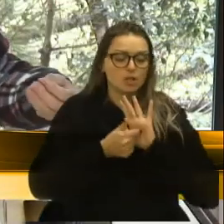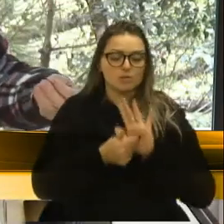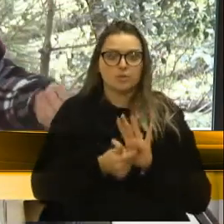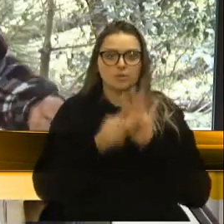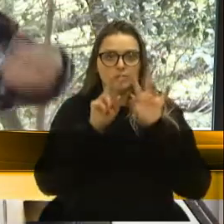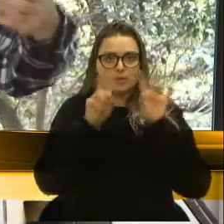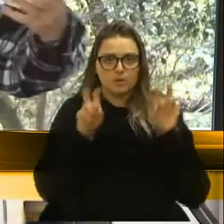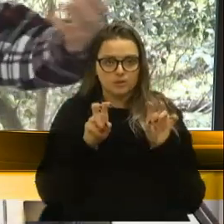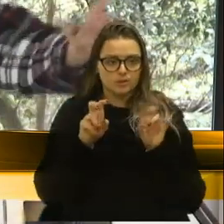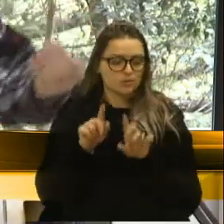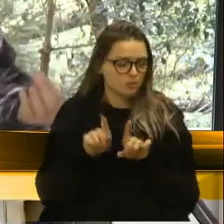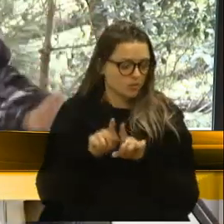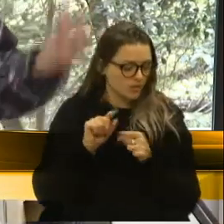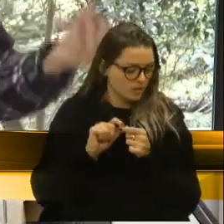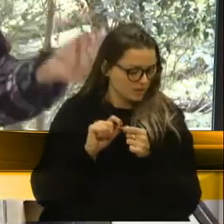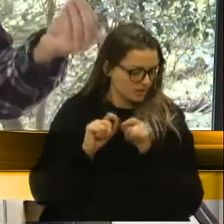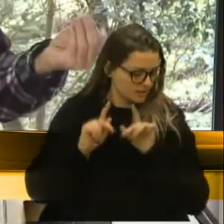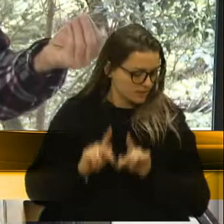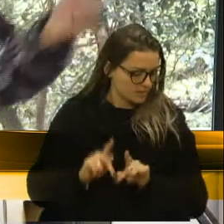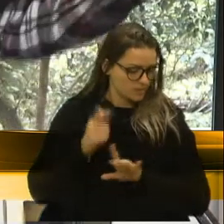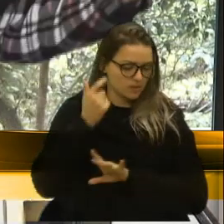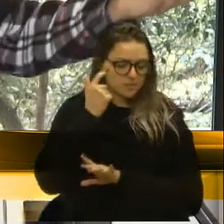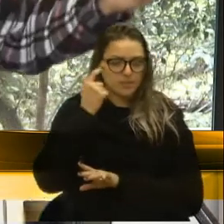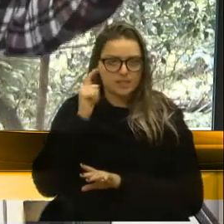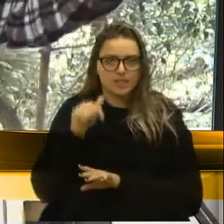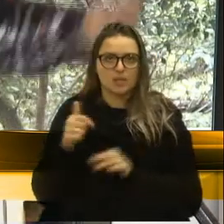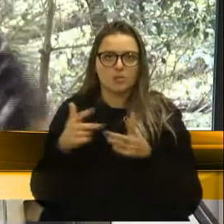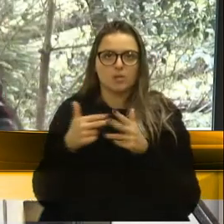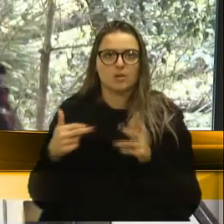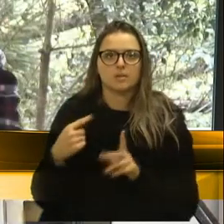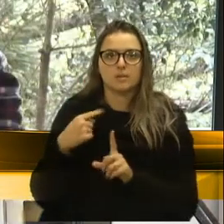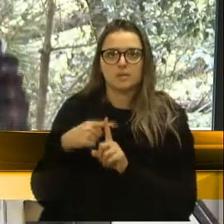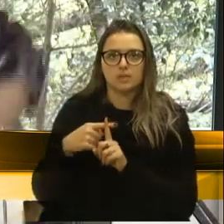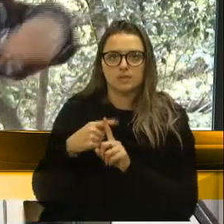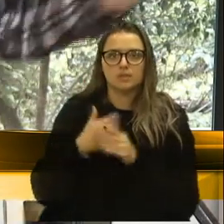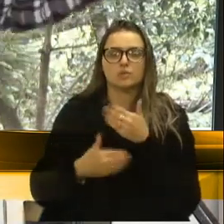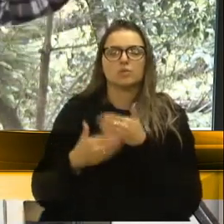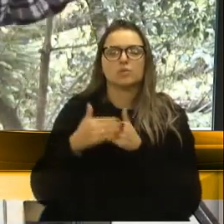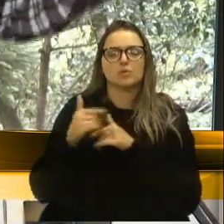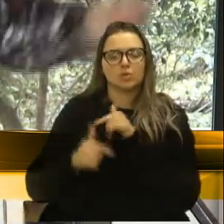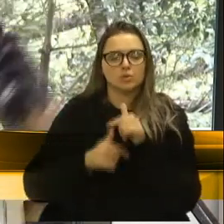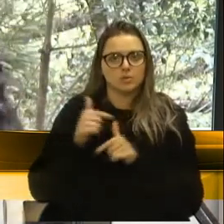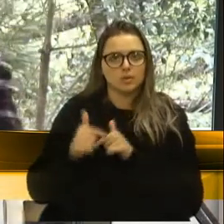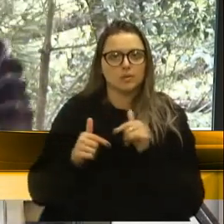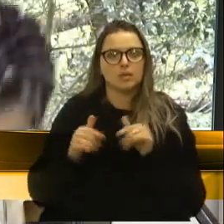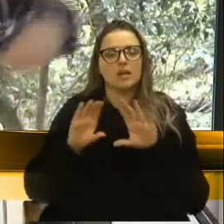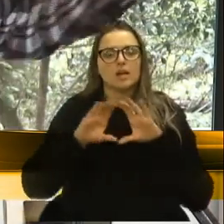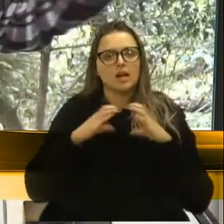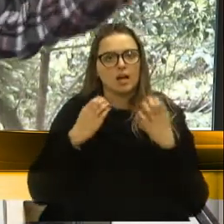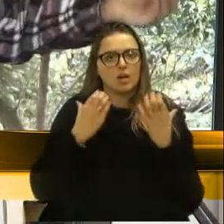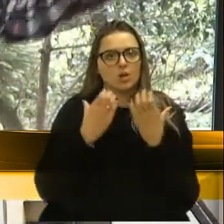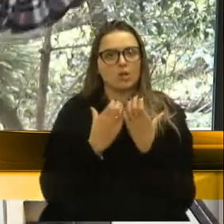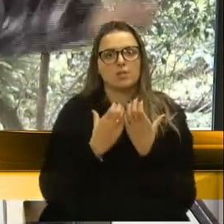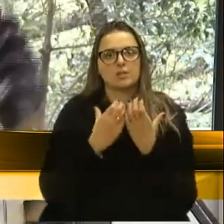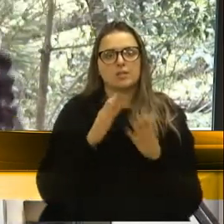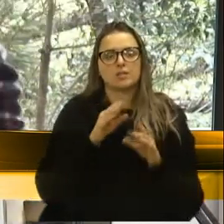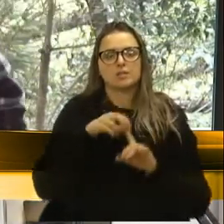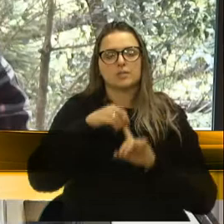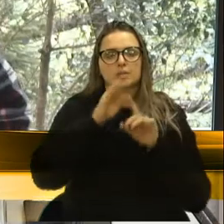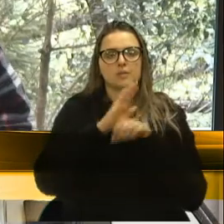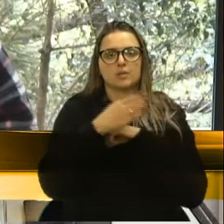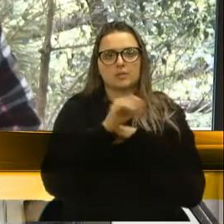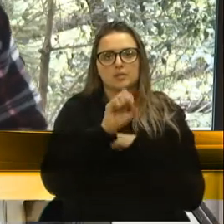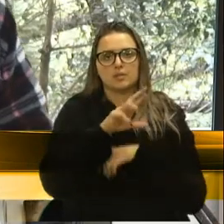refletir para a população, isso é muito bom. Então, parabéns para seu trabalho e com certeza a comunidade, principalmente o bairro do Serrano,